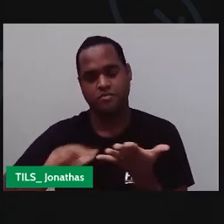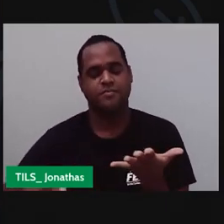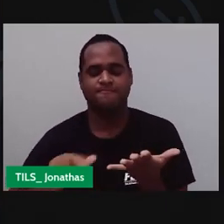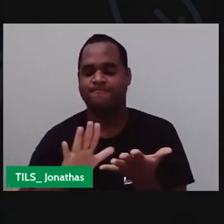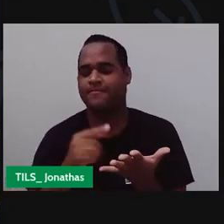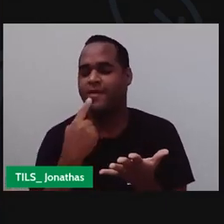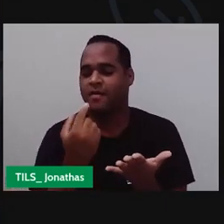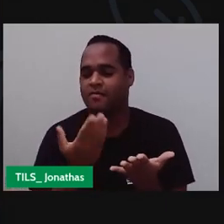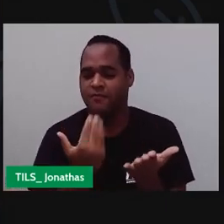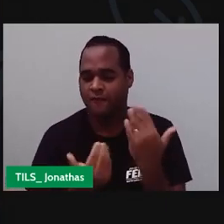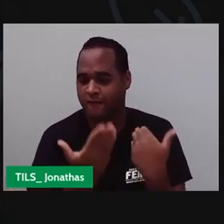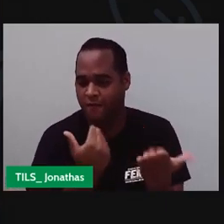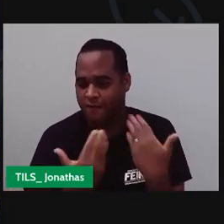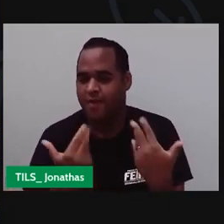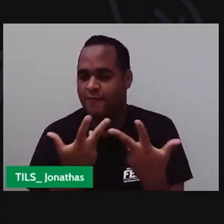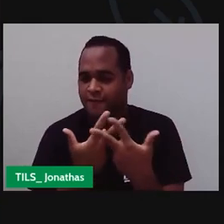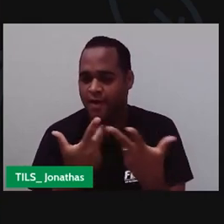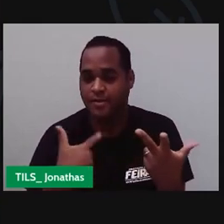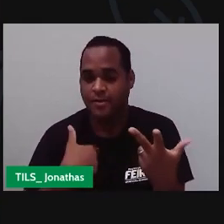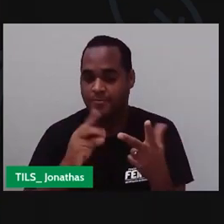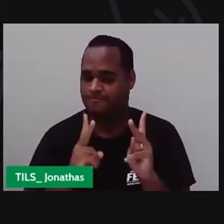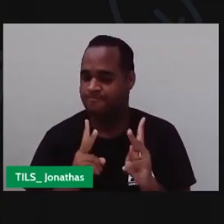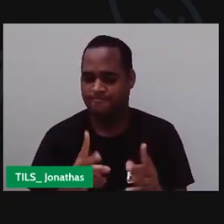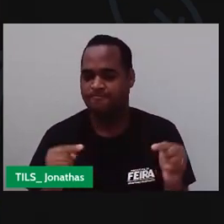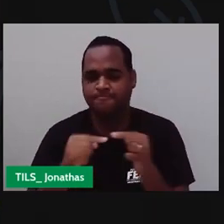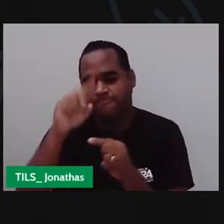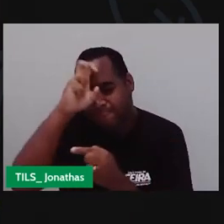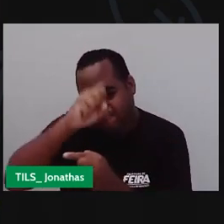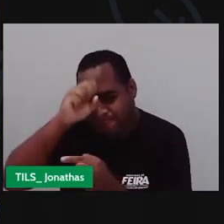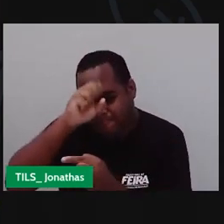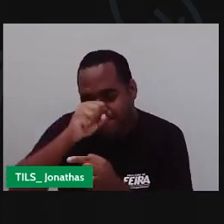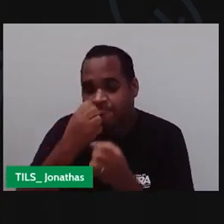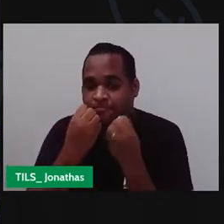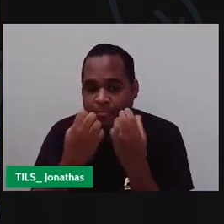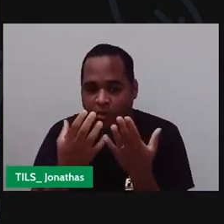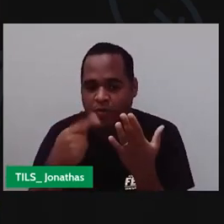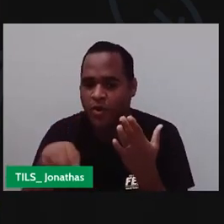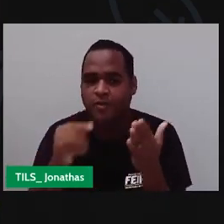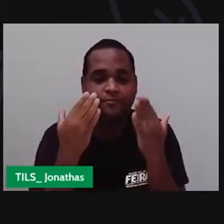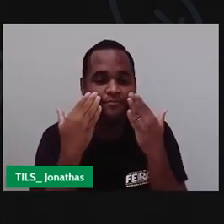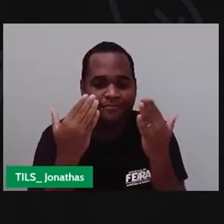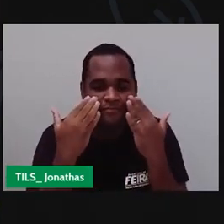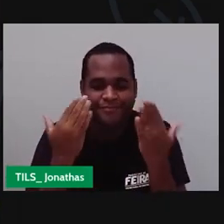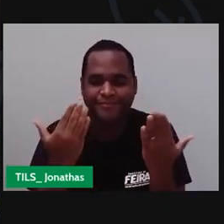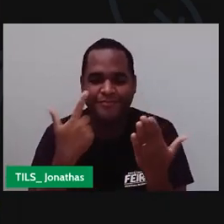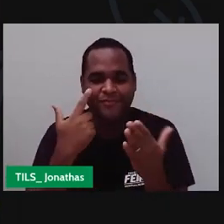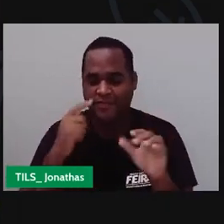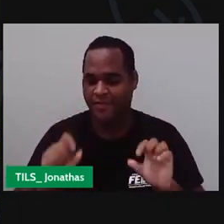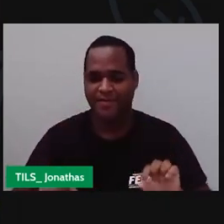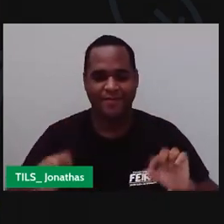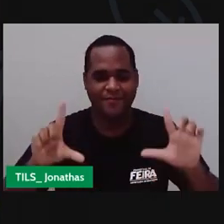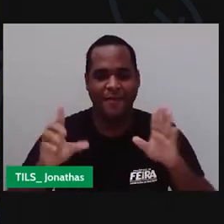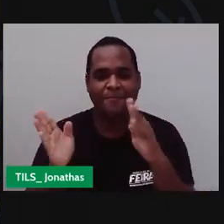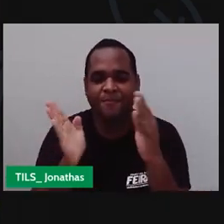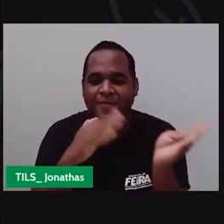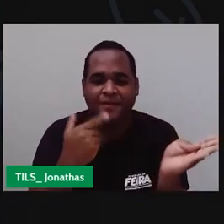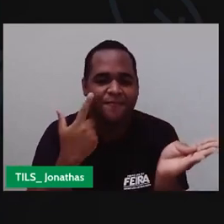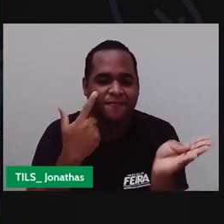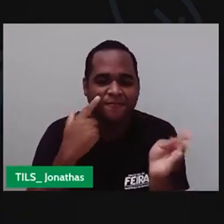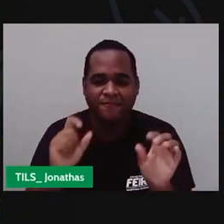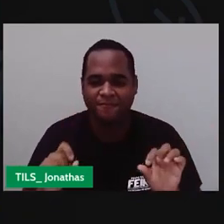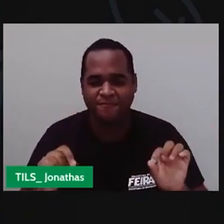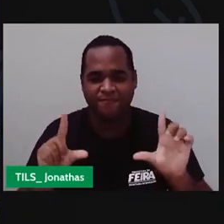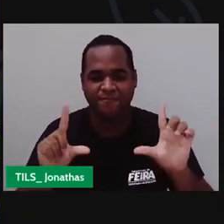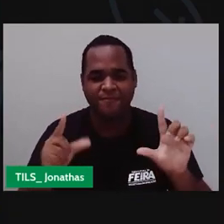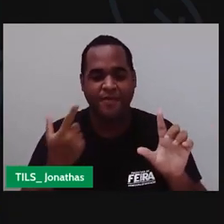Vamos lá, continuar aprendendo. Então, já mostro para vocês a apresentação que eu